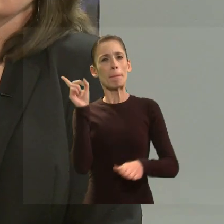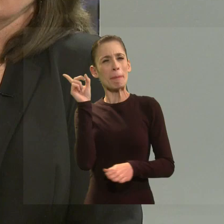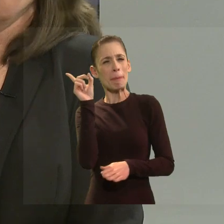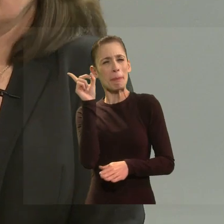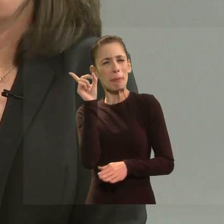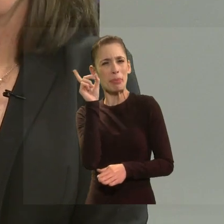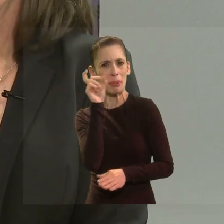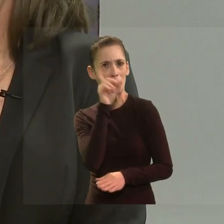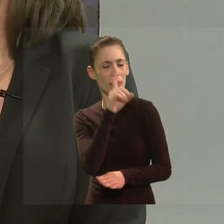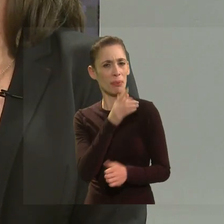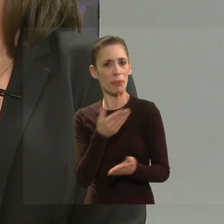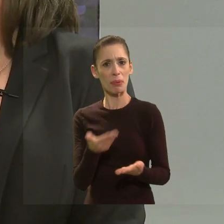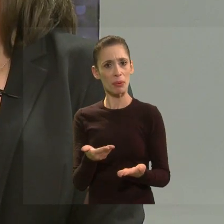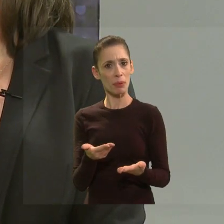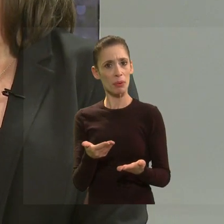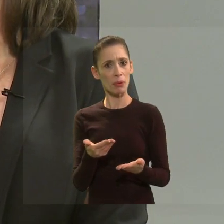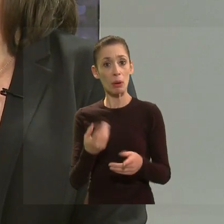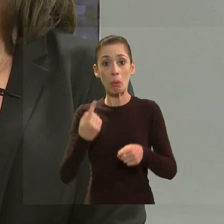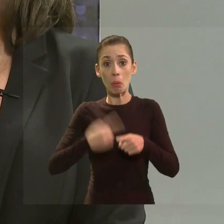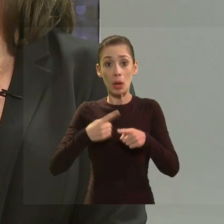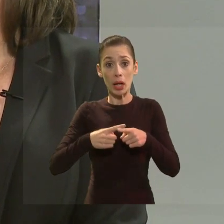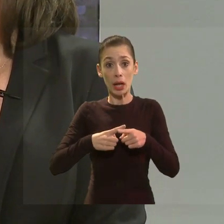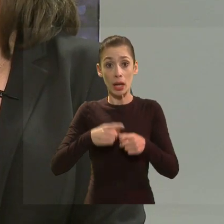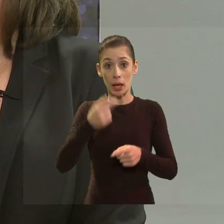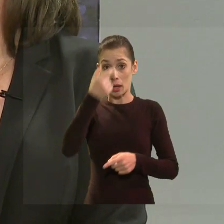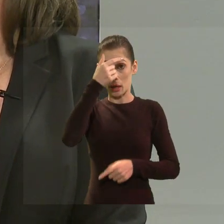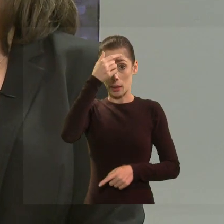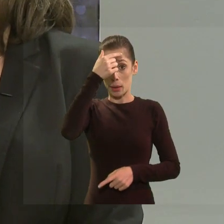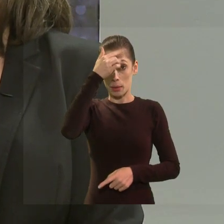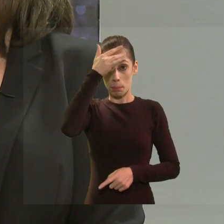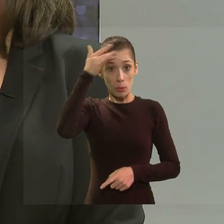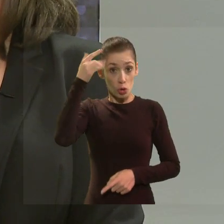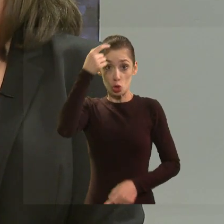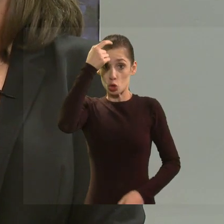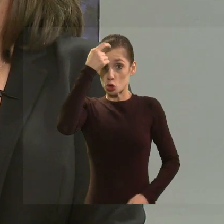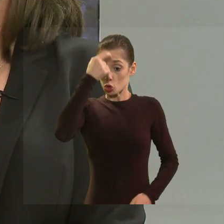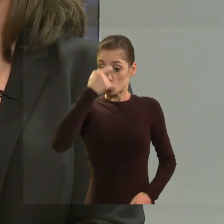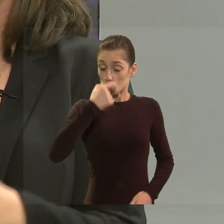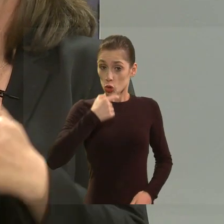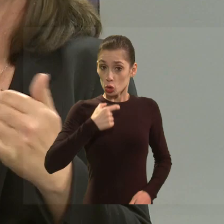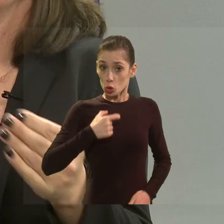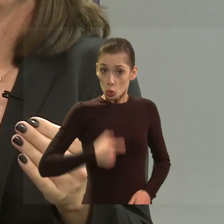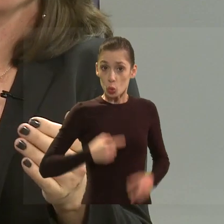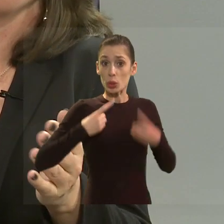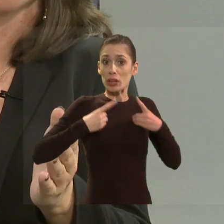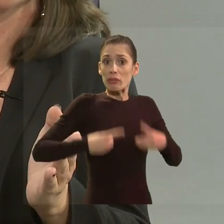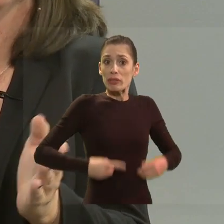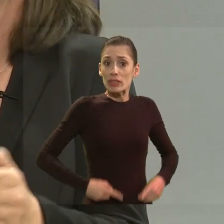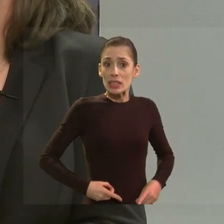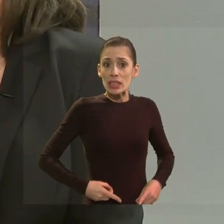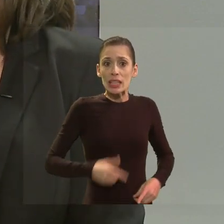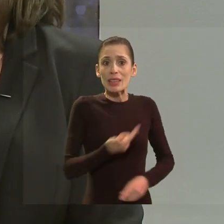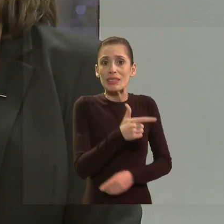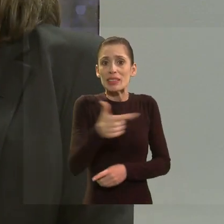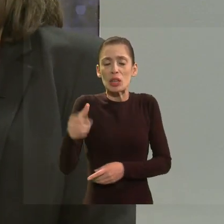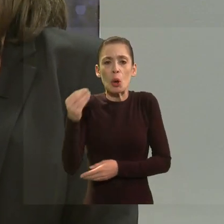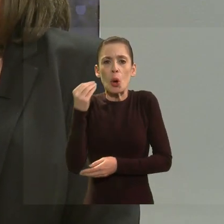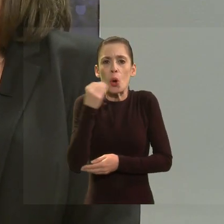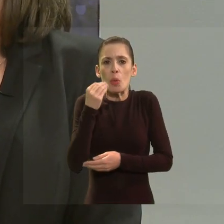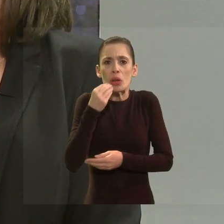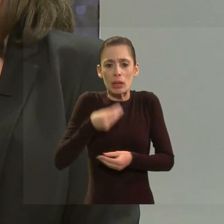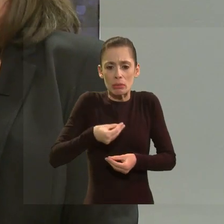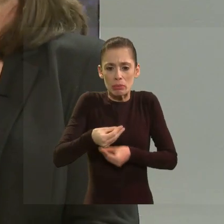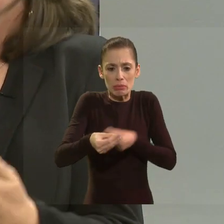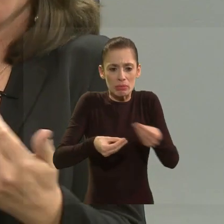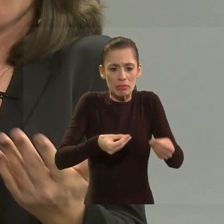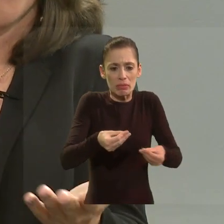Porque para uma pessoa com deficiência não é oferecida as mesmas possibilidades de crescimento que uma pessoa que não tenha deficiência.